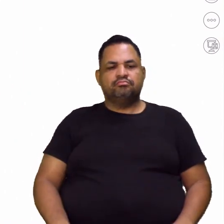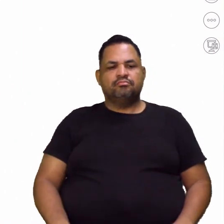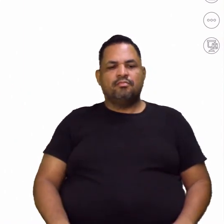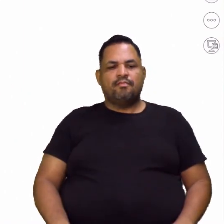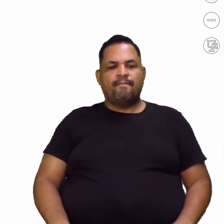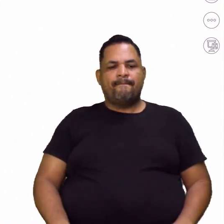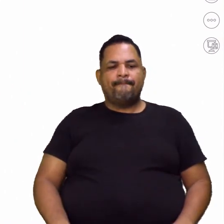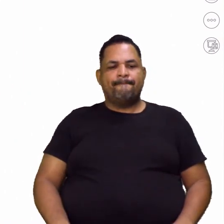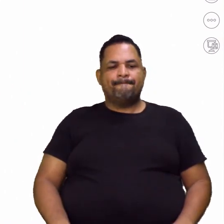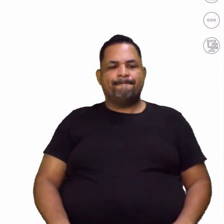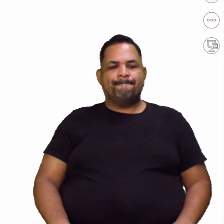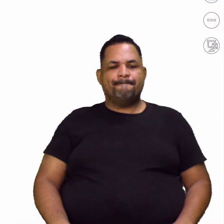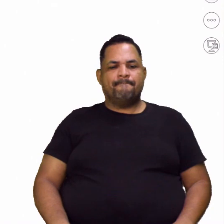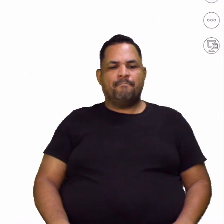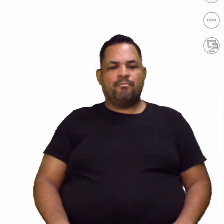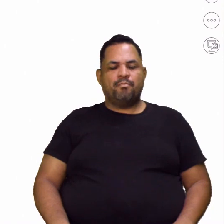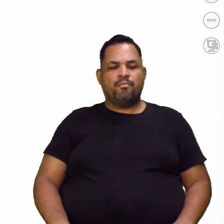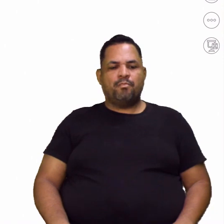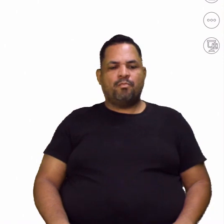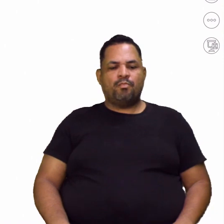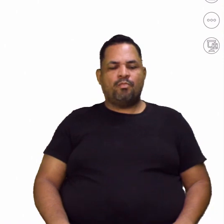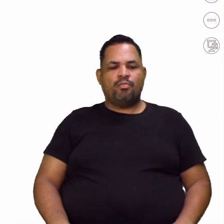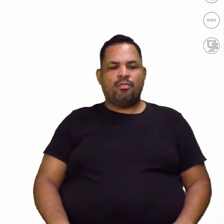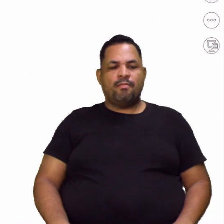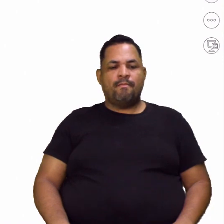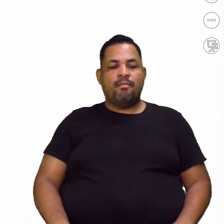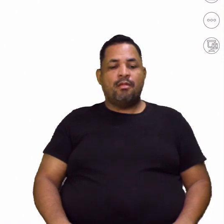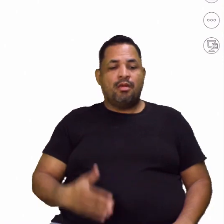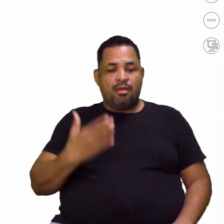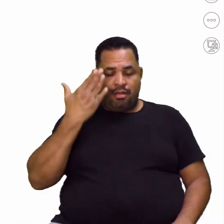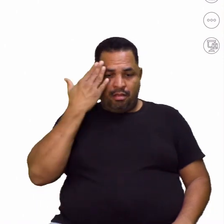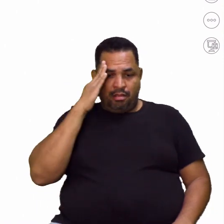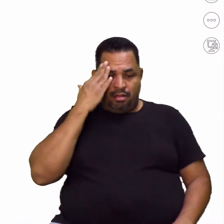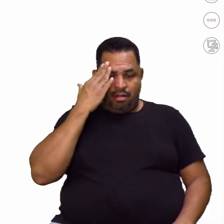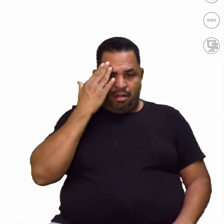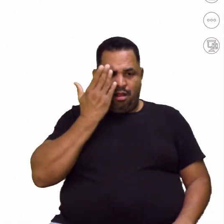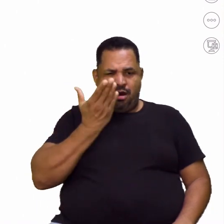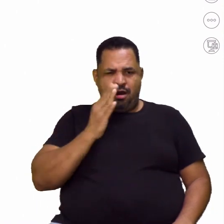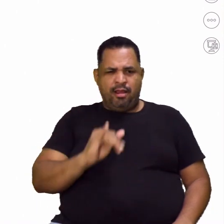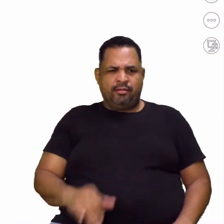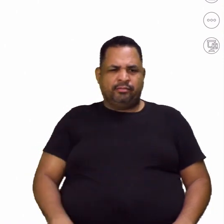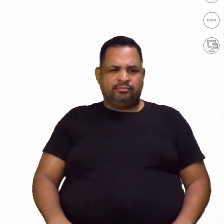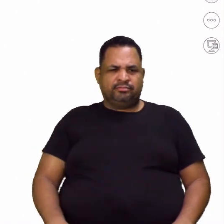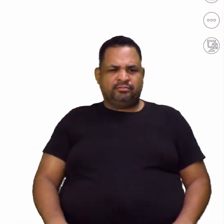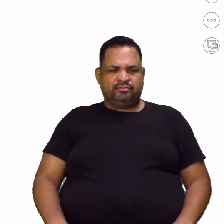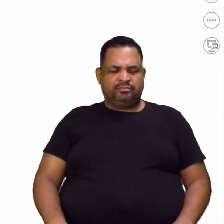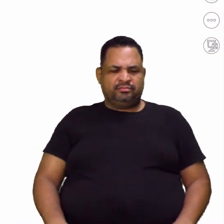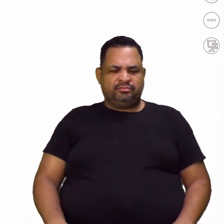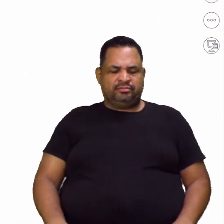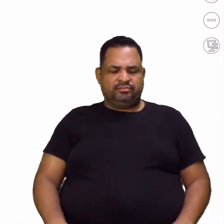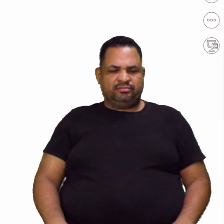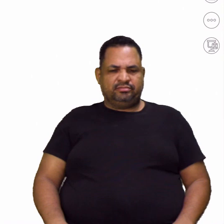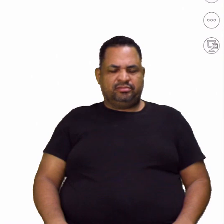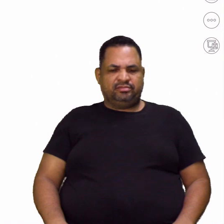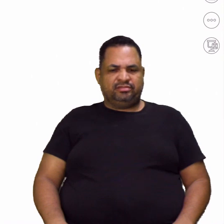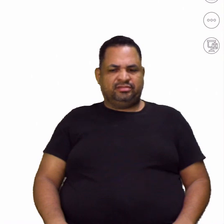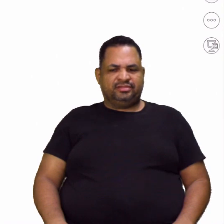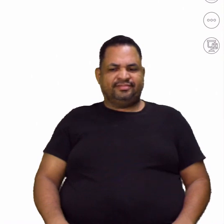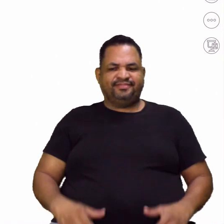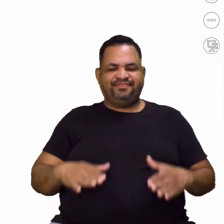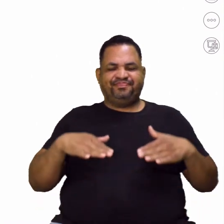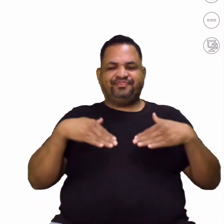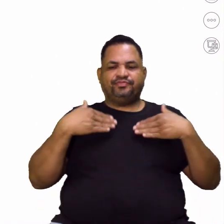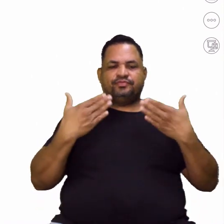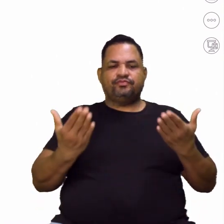feio. Tá bom? Pra você entender essa parte do in e do ex, foi do ex, pra... Então, eu